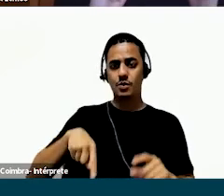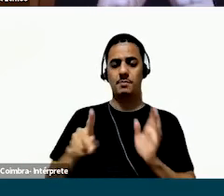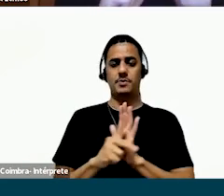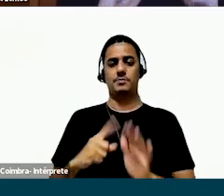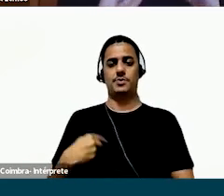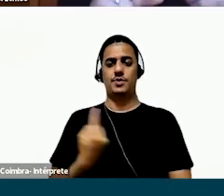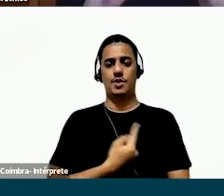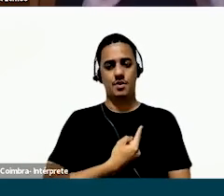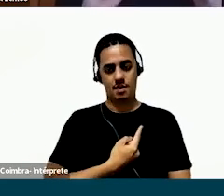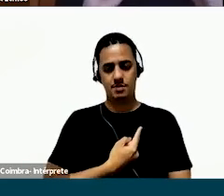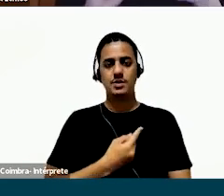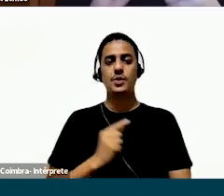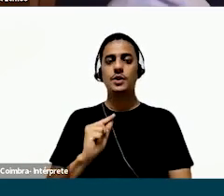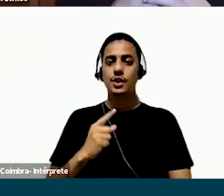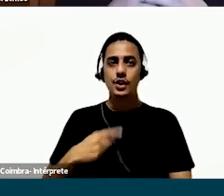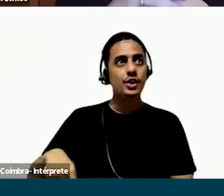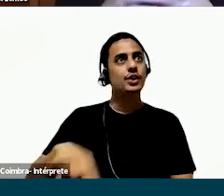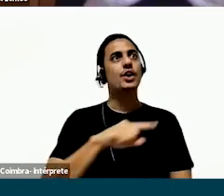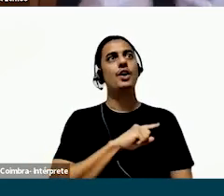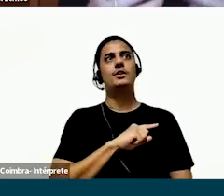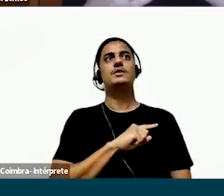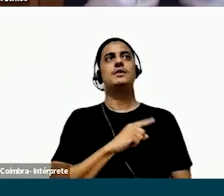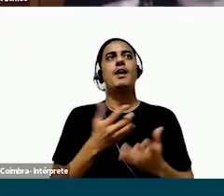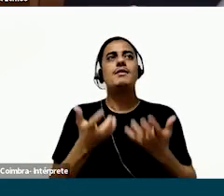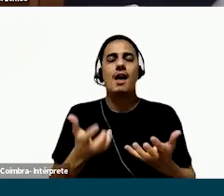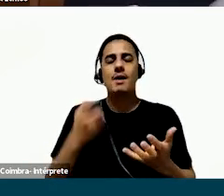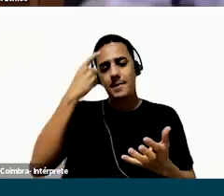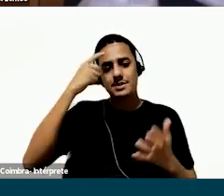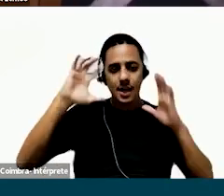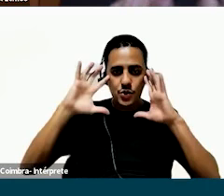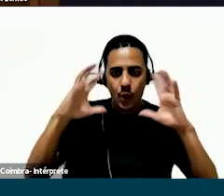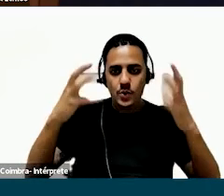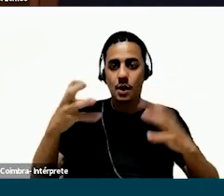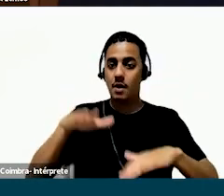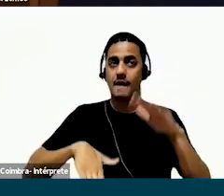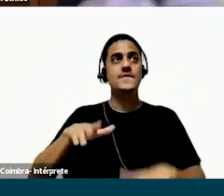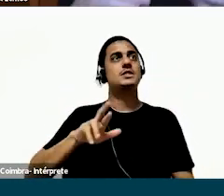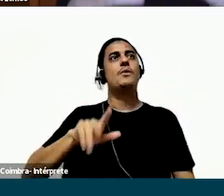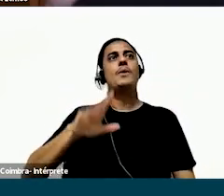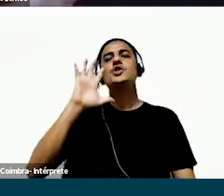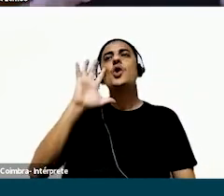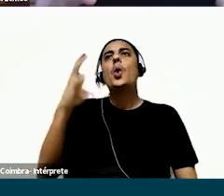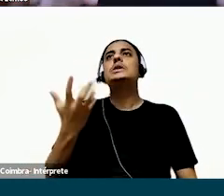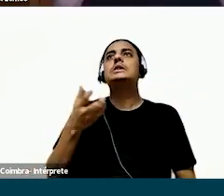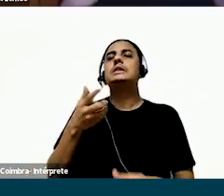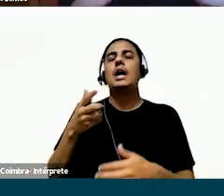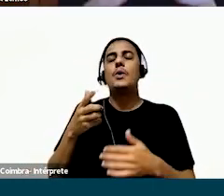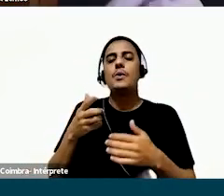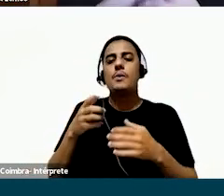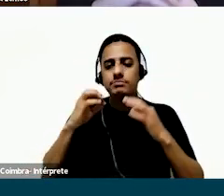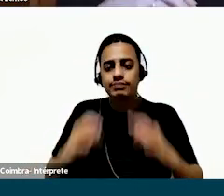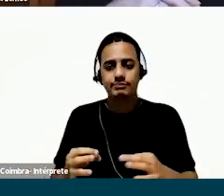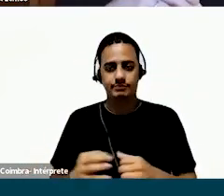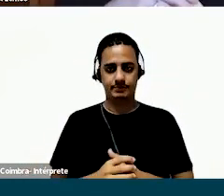raciocínio é nossa, porque no final é o que o nosso repertório nos apresenta como uma boa solução, não necessariamente ela vai ser a solução que vai